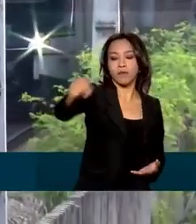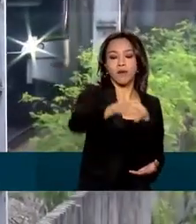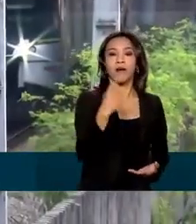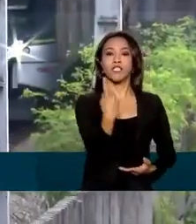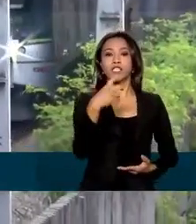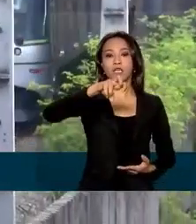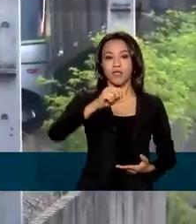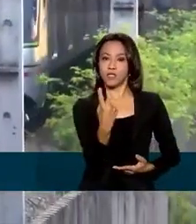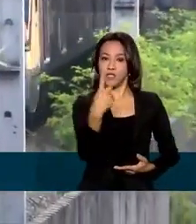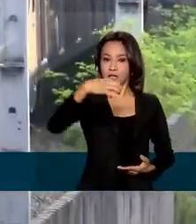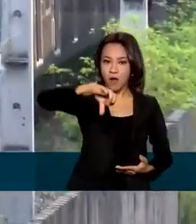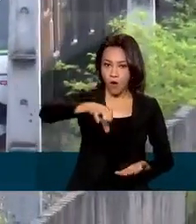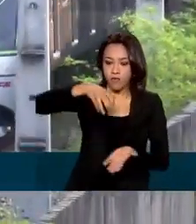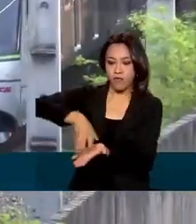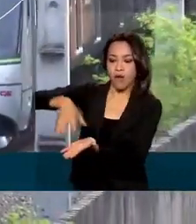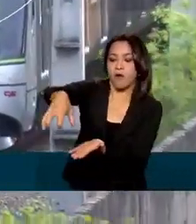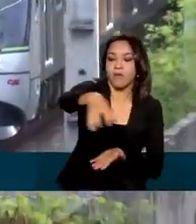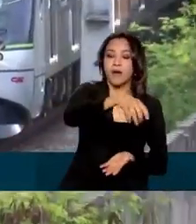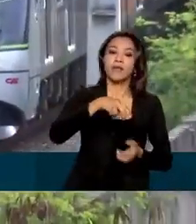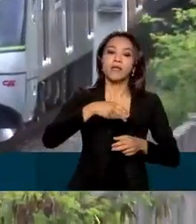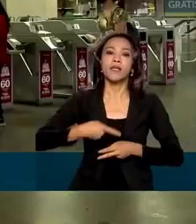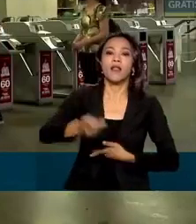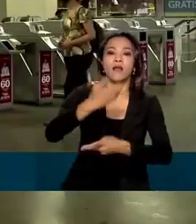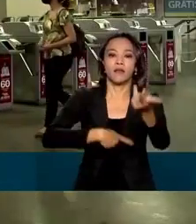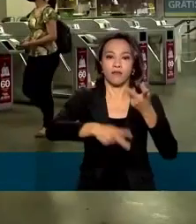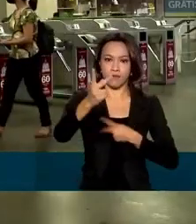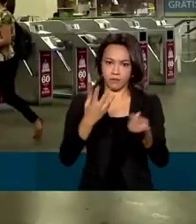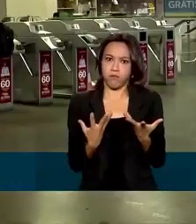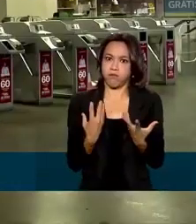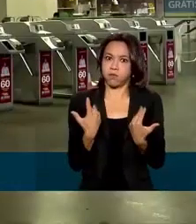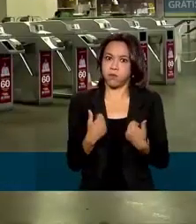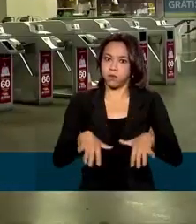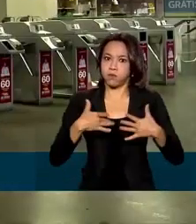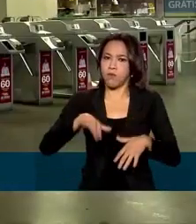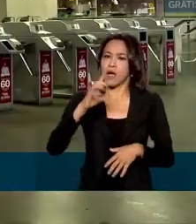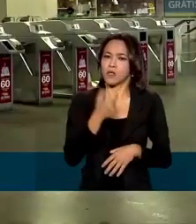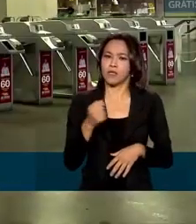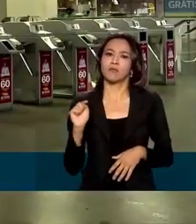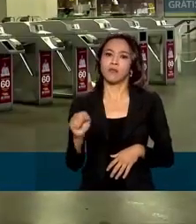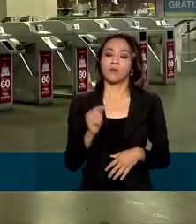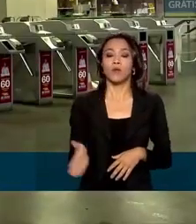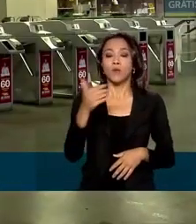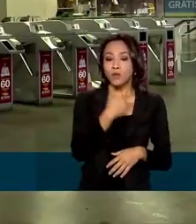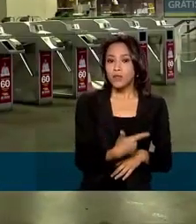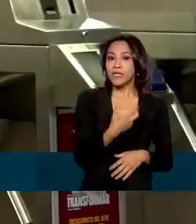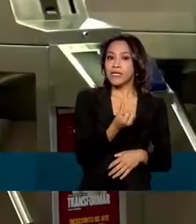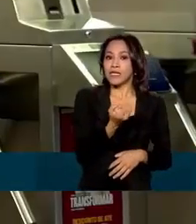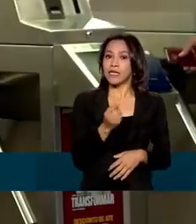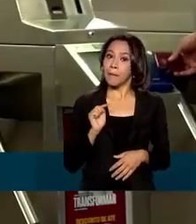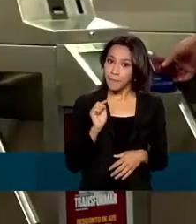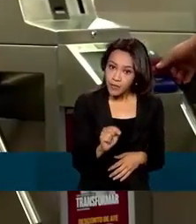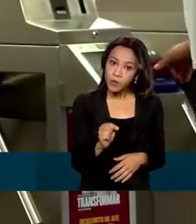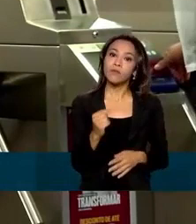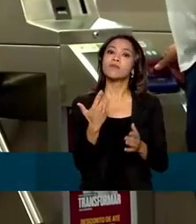e transporta 210 mil passageiros por dia A expectativa é aumentar para 260 mil passageiros